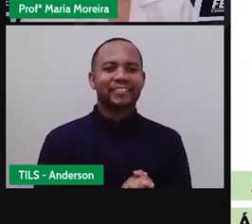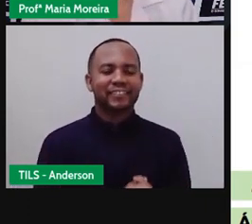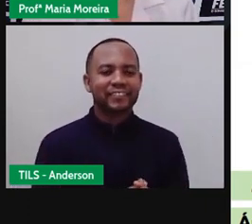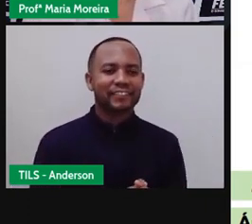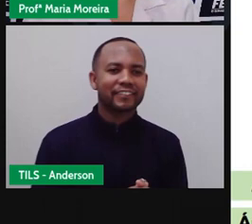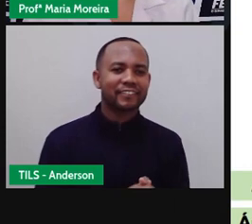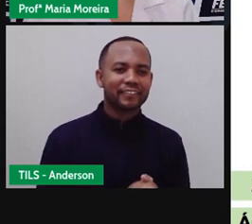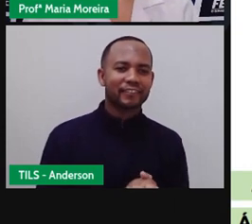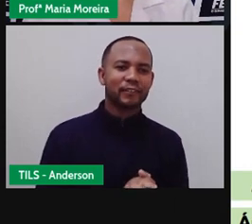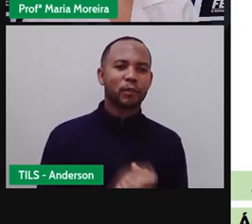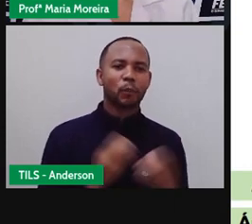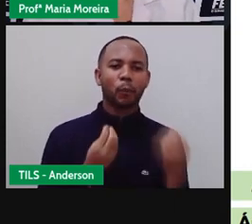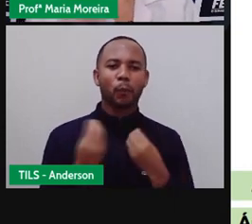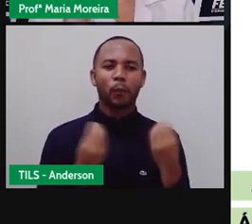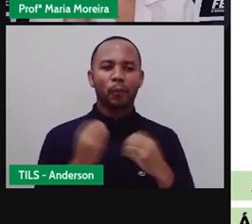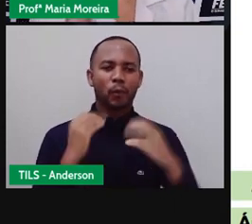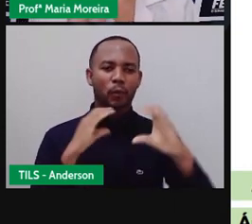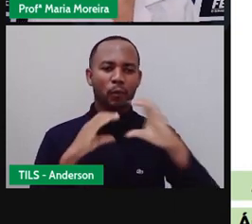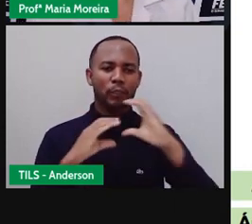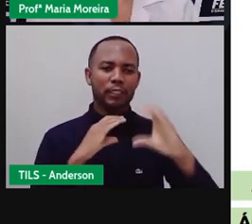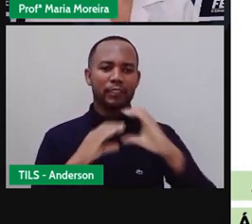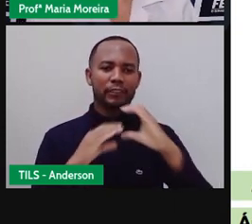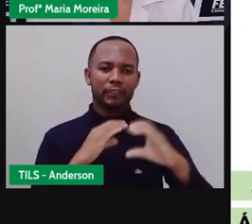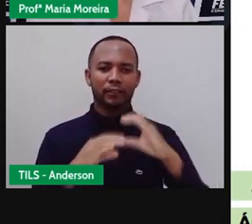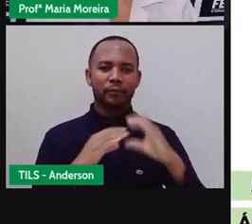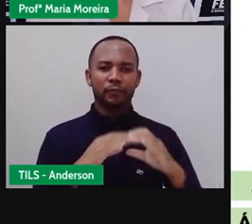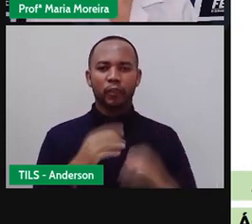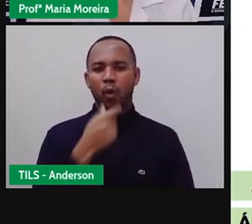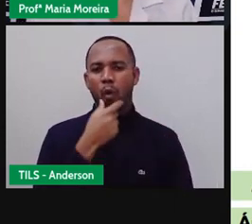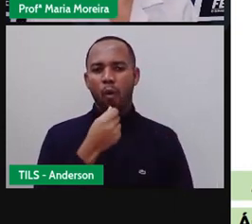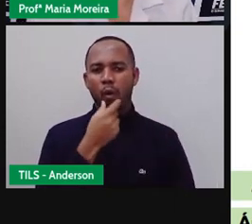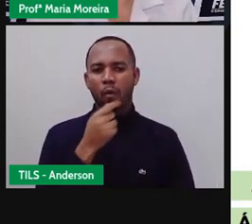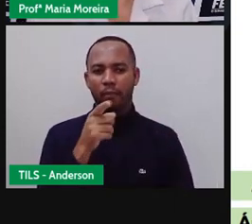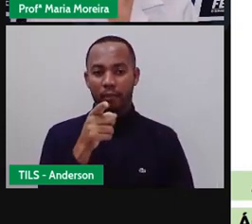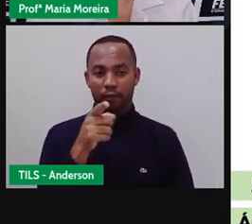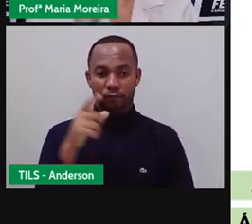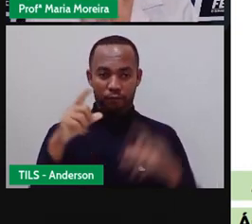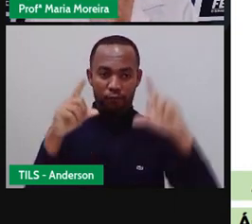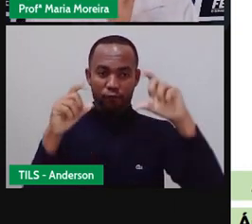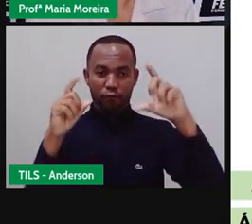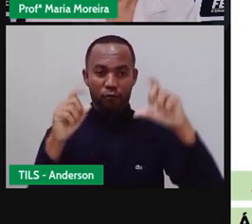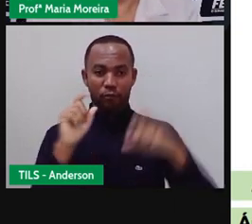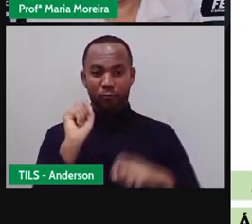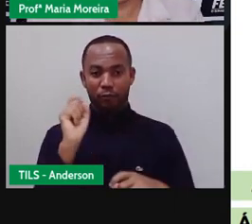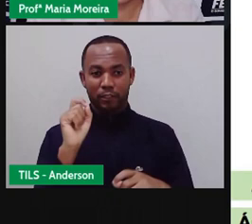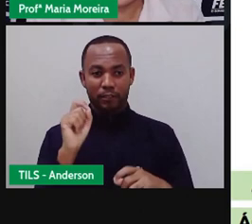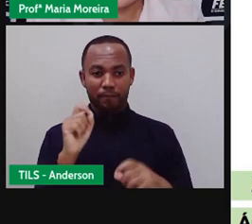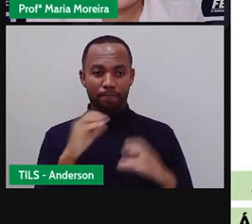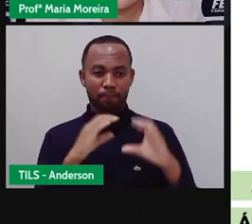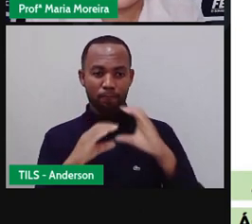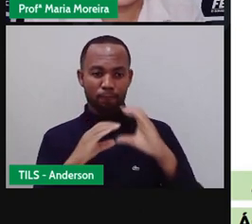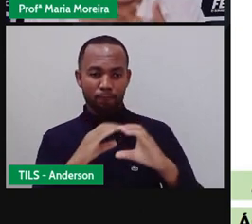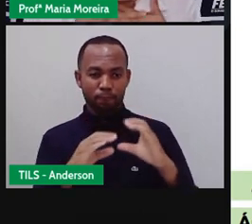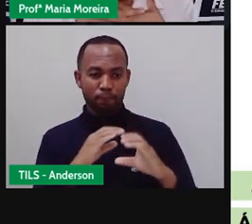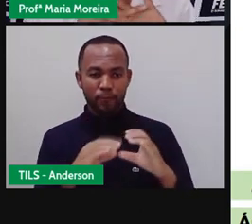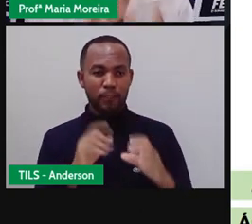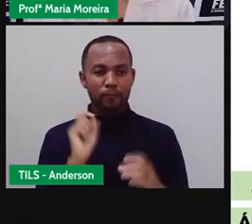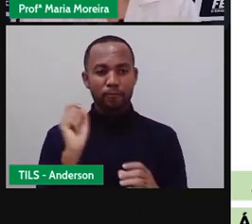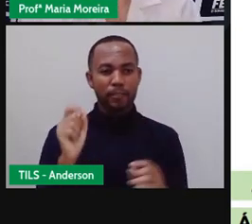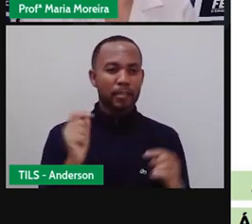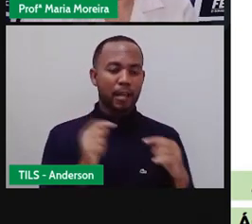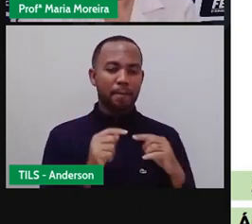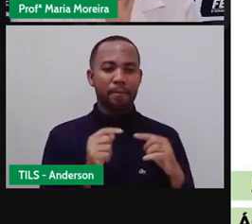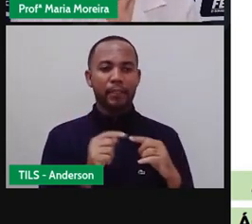Bom, meios de comunicação. Olha só o que esse rapazinho aí tá fazendo. Parece o quê, gente? Chega um